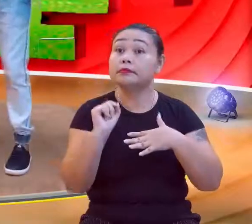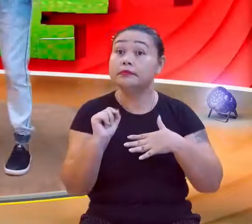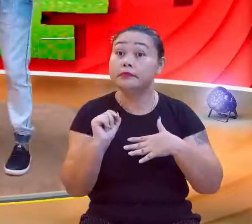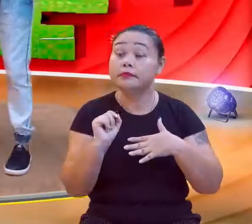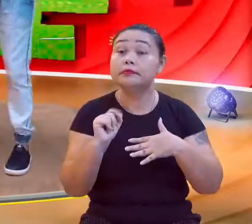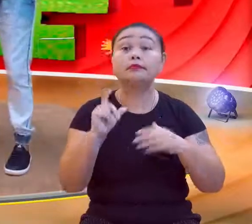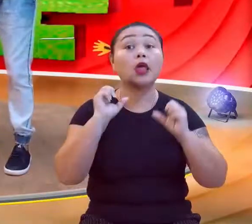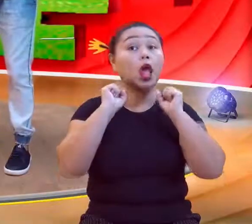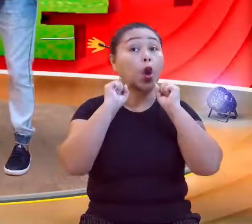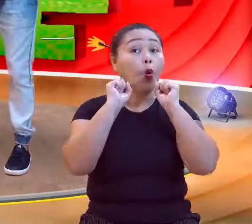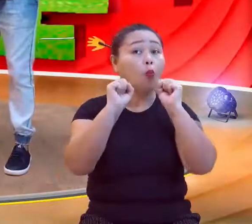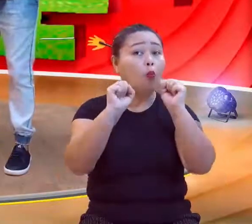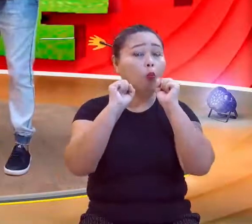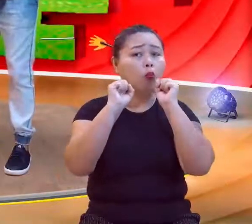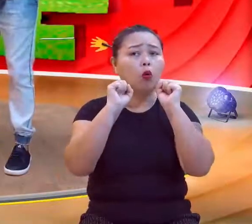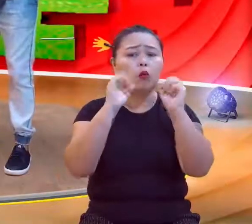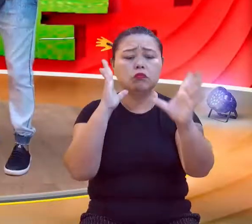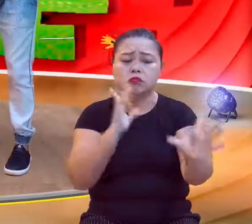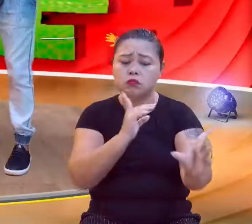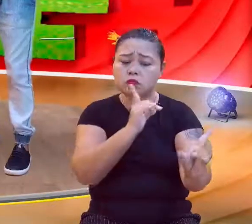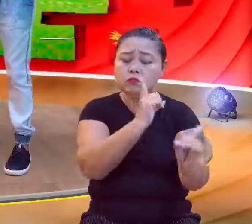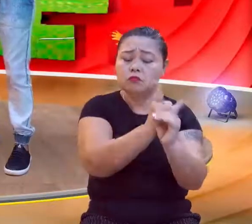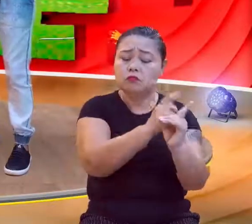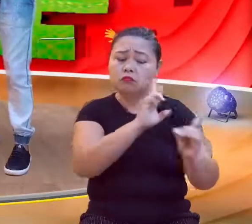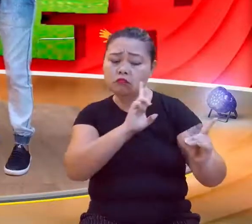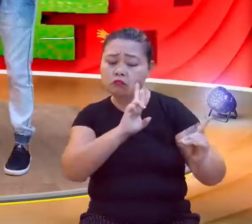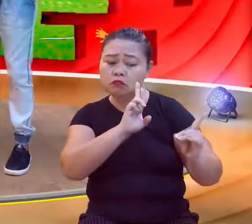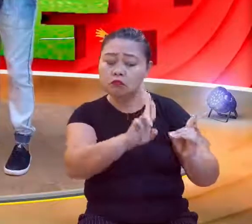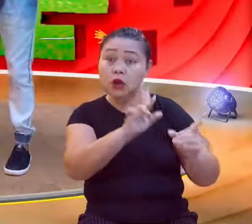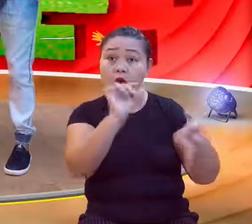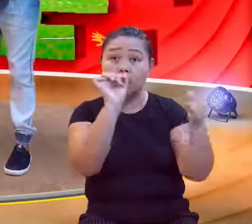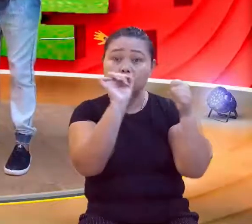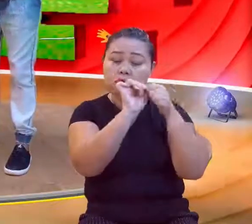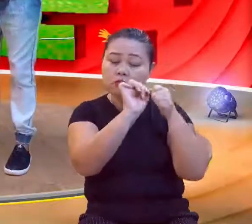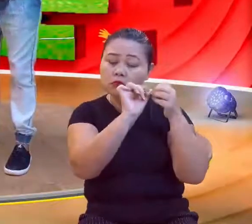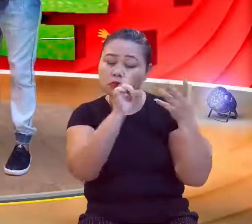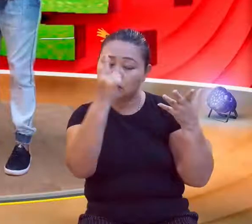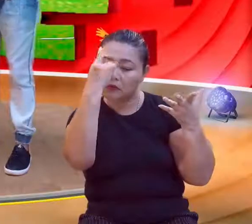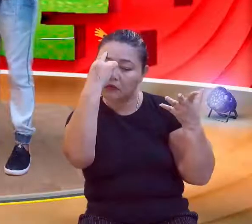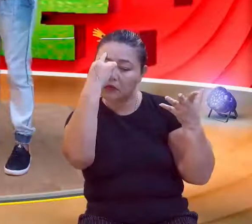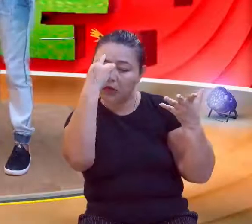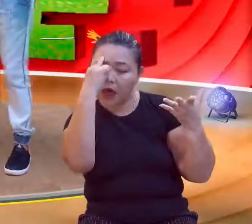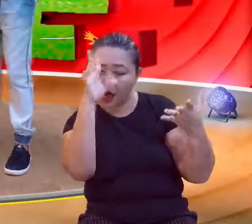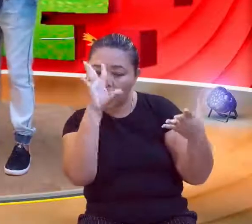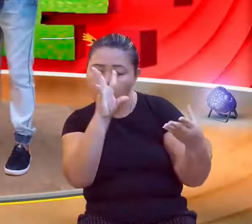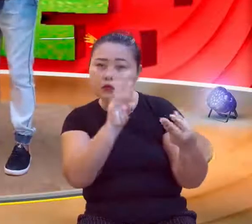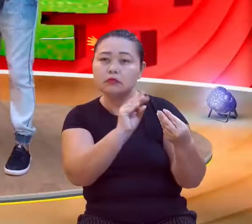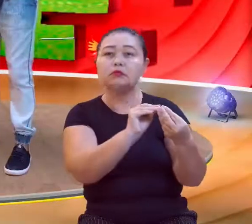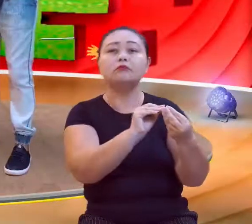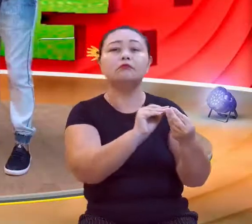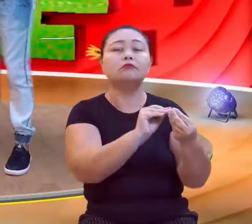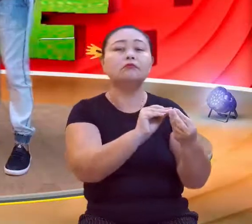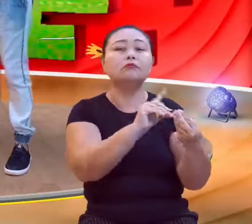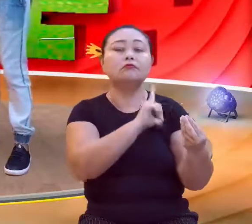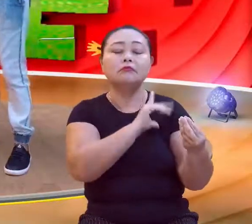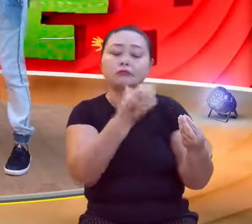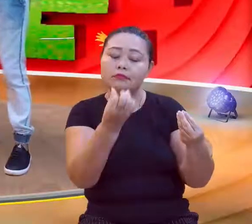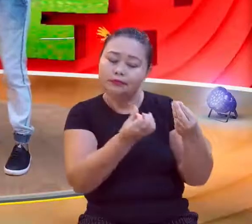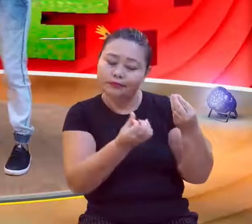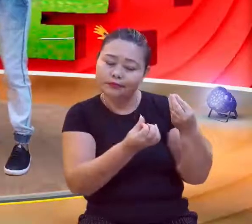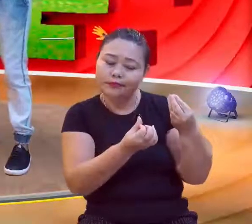eu posso encontrar o resultado só fazendo uma dedução lógica, o sexto termo. Ah, né? 30.